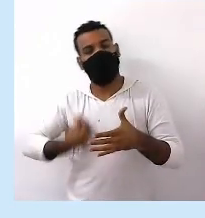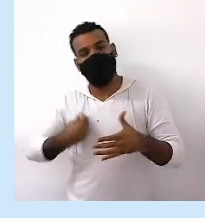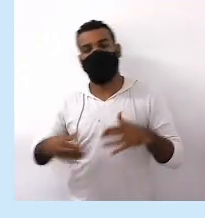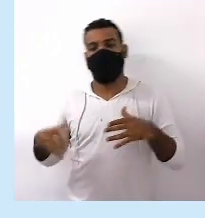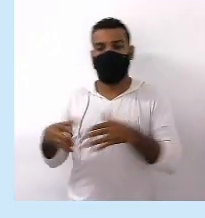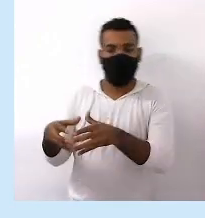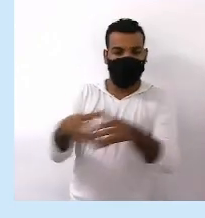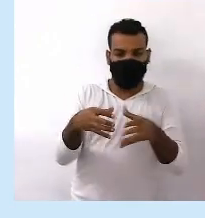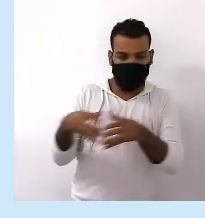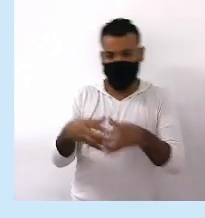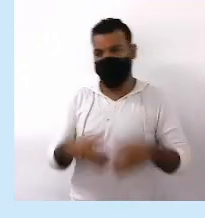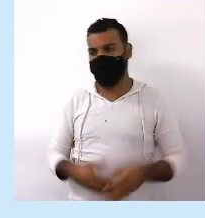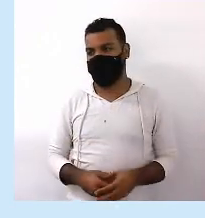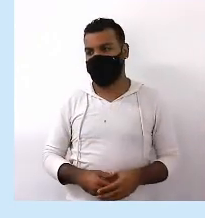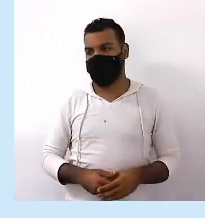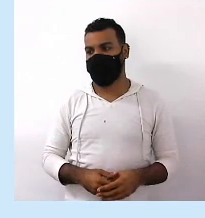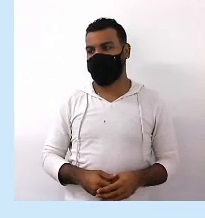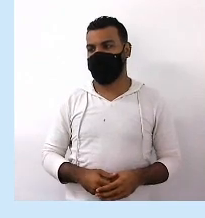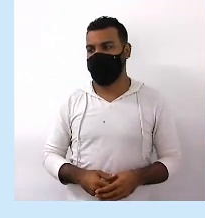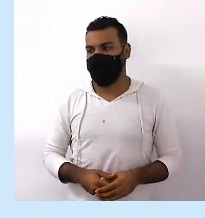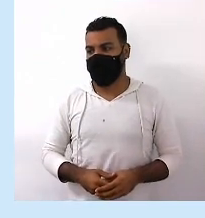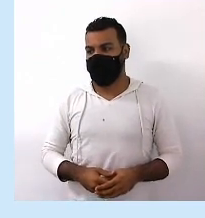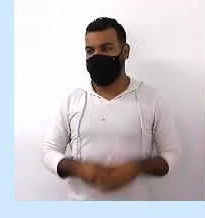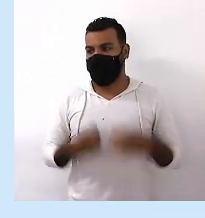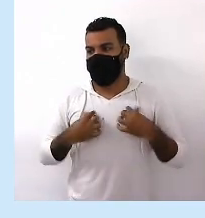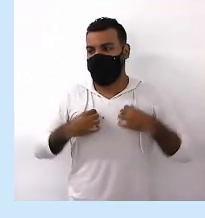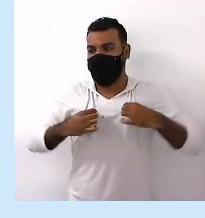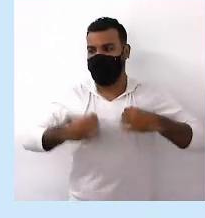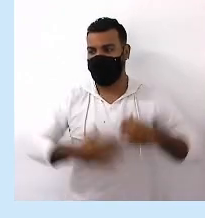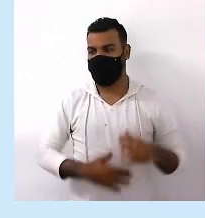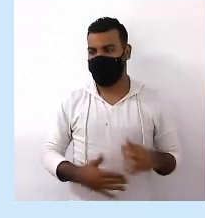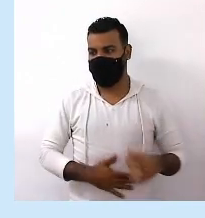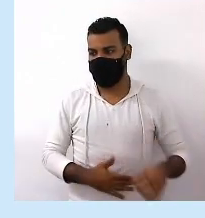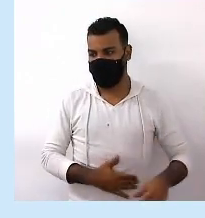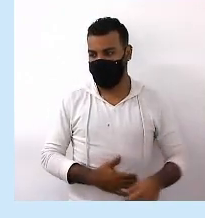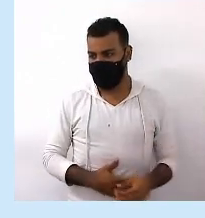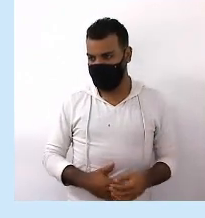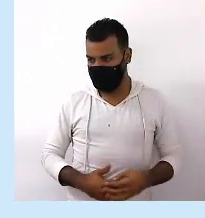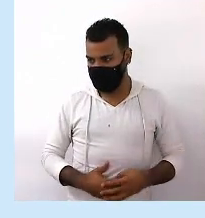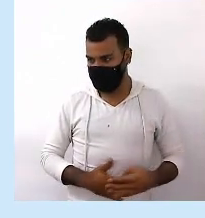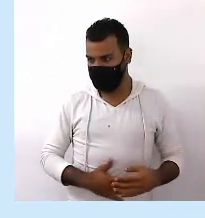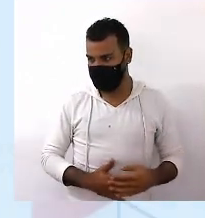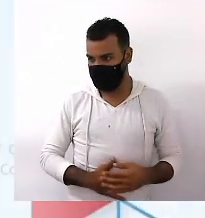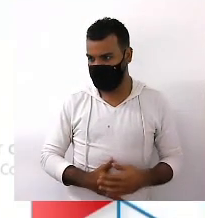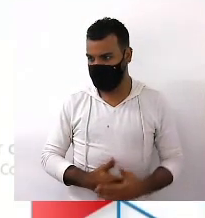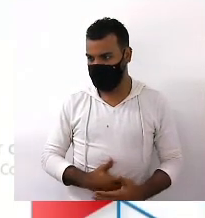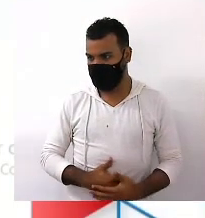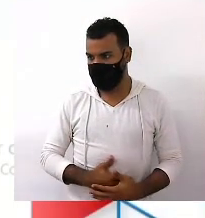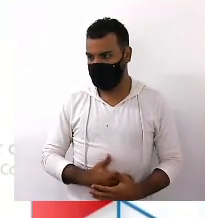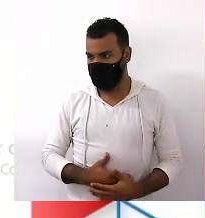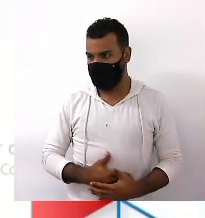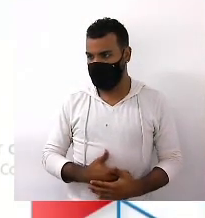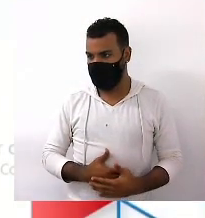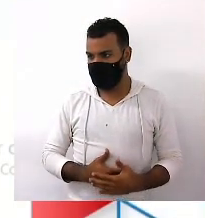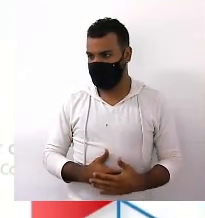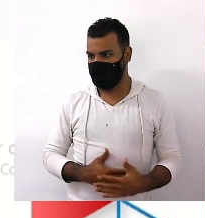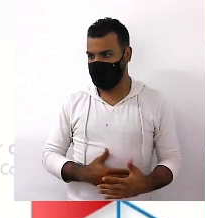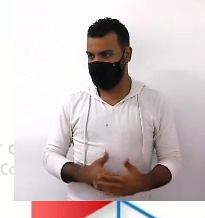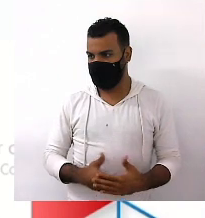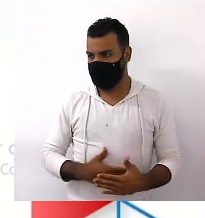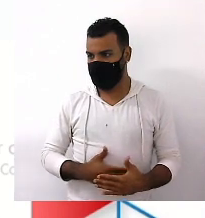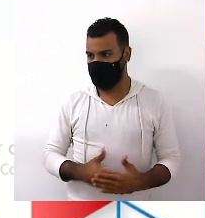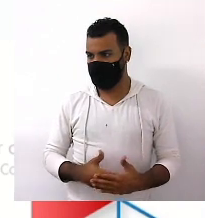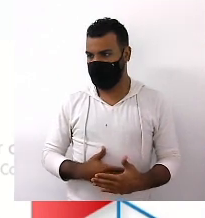gente segue aqui Com mais algumas Explicações Então observem agora Você já parou Para pensar